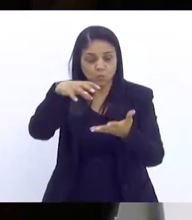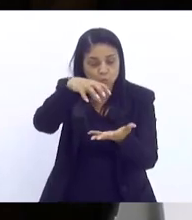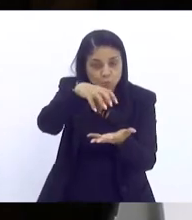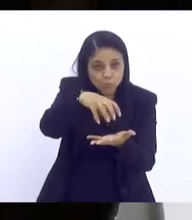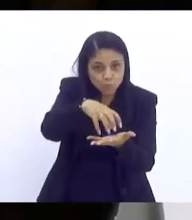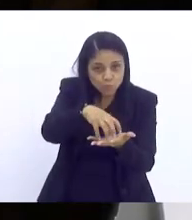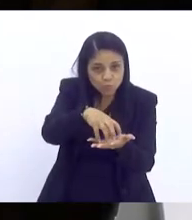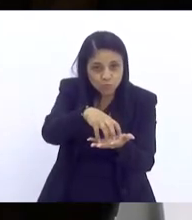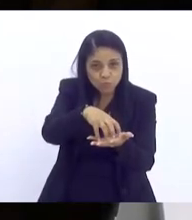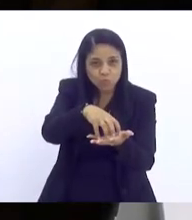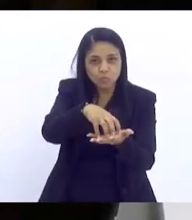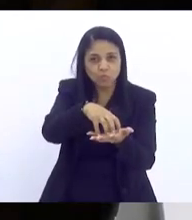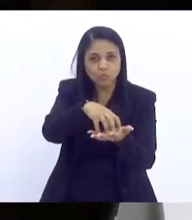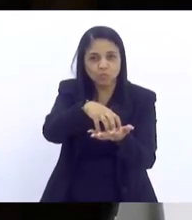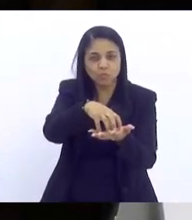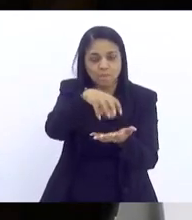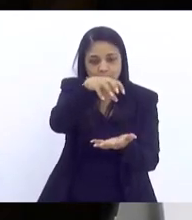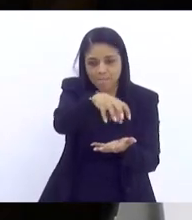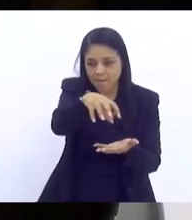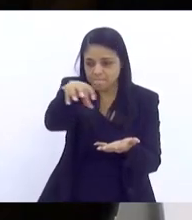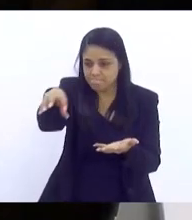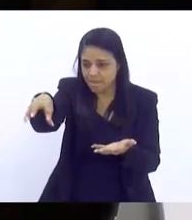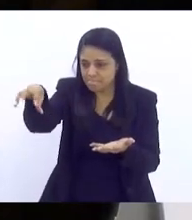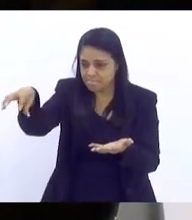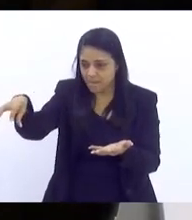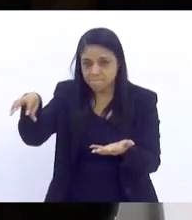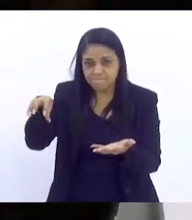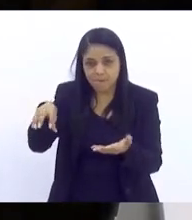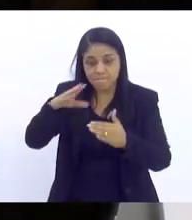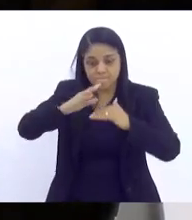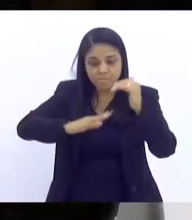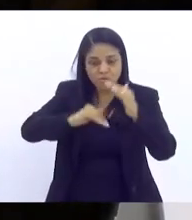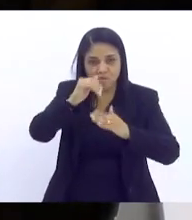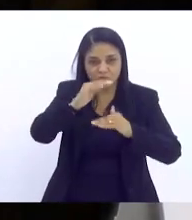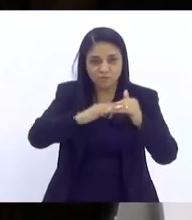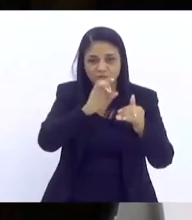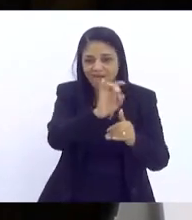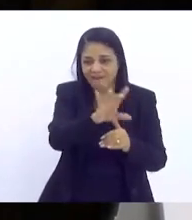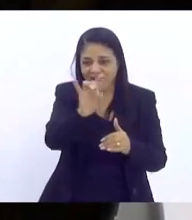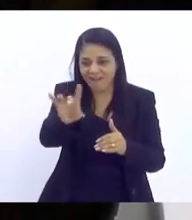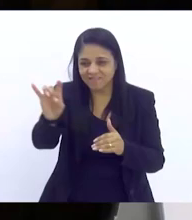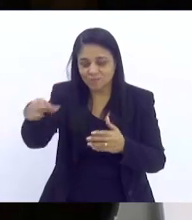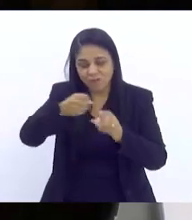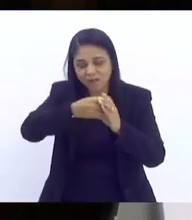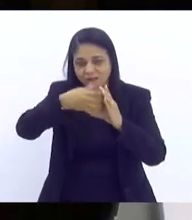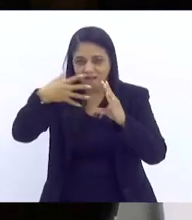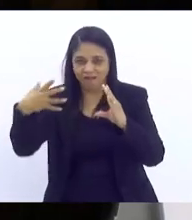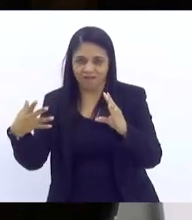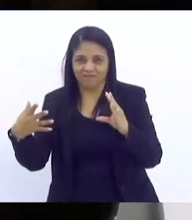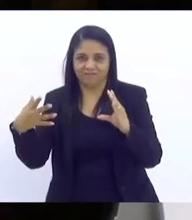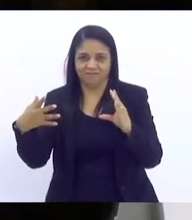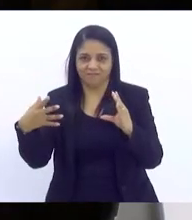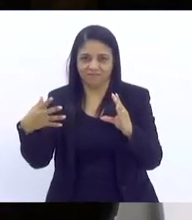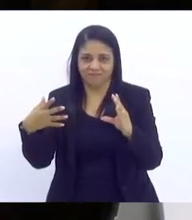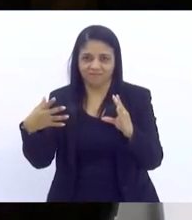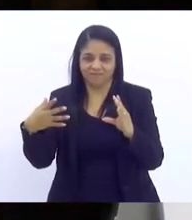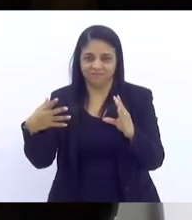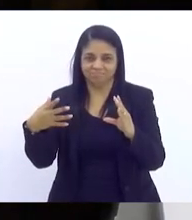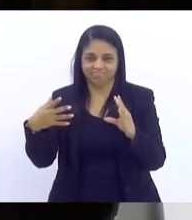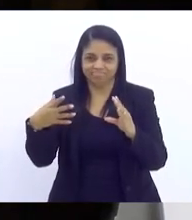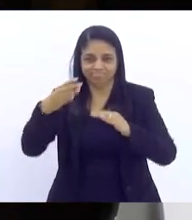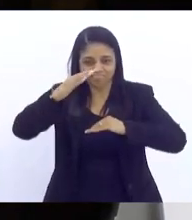os núcleos profissionais, as competências que são características de cada um das